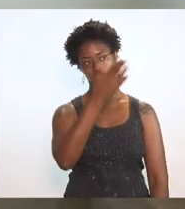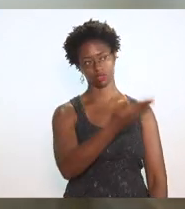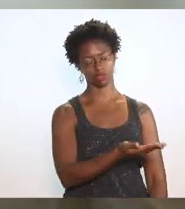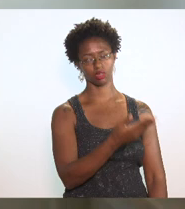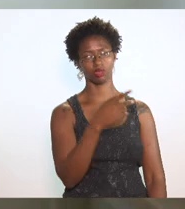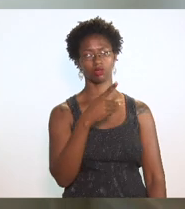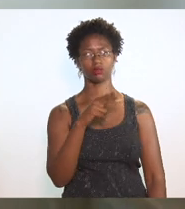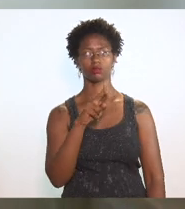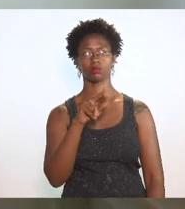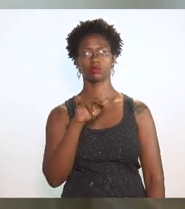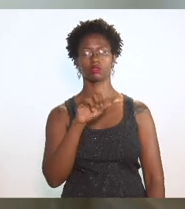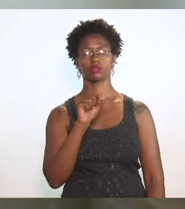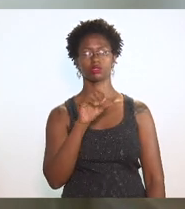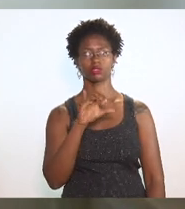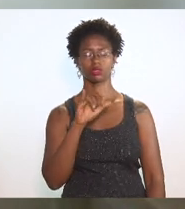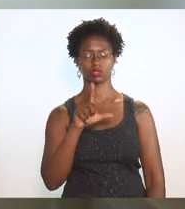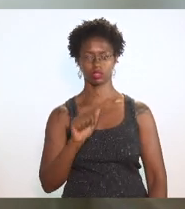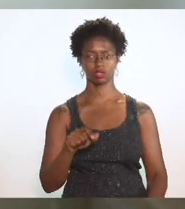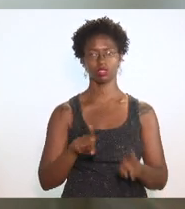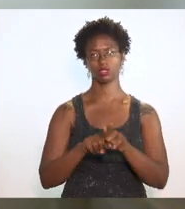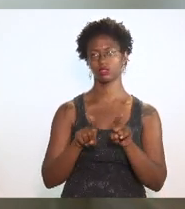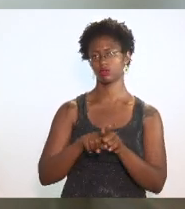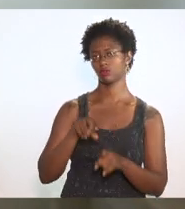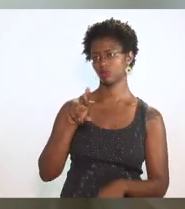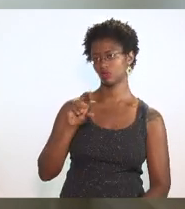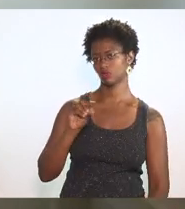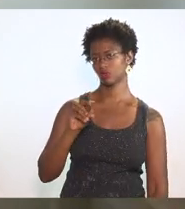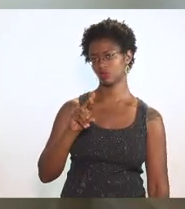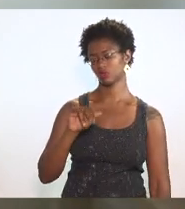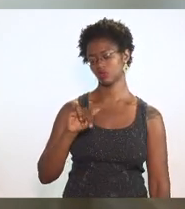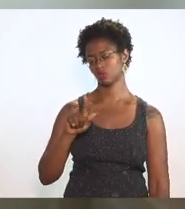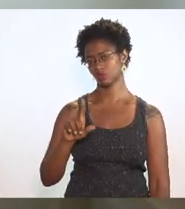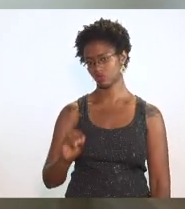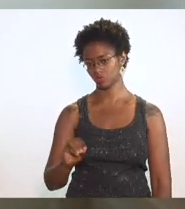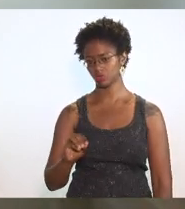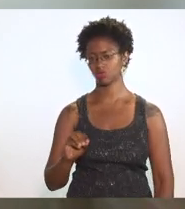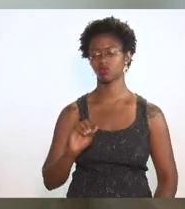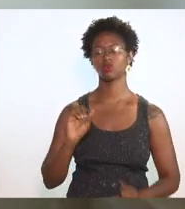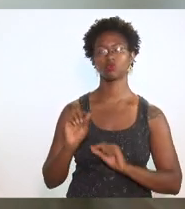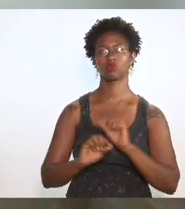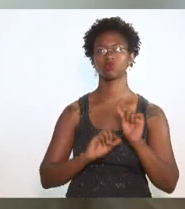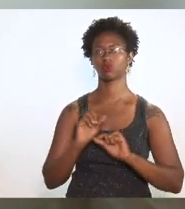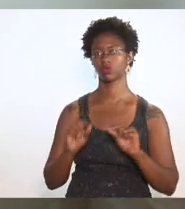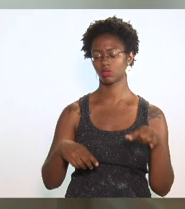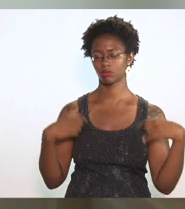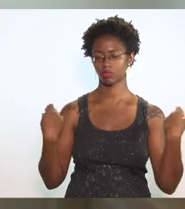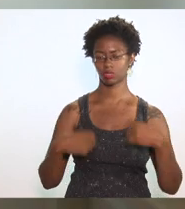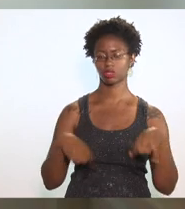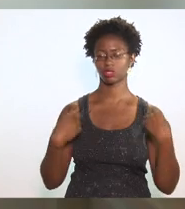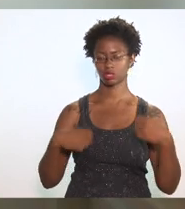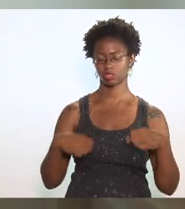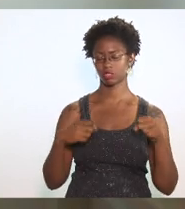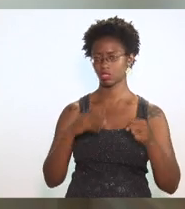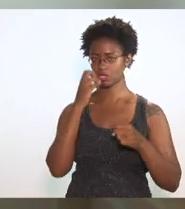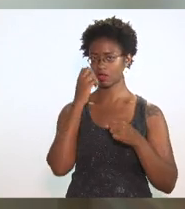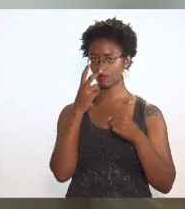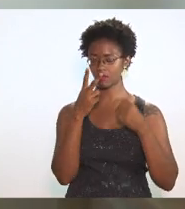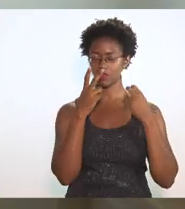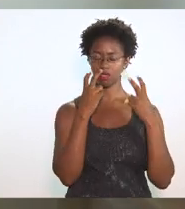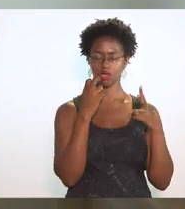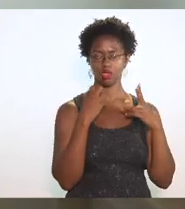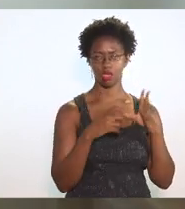Sacalem e ao doutor Rodrigo Amorim que cotejem a redação